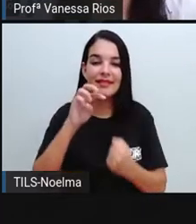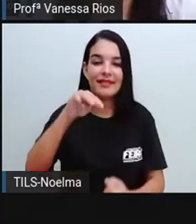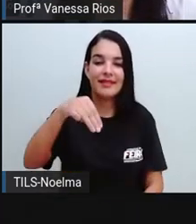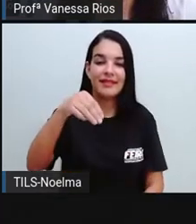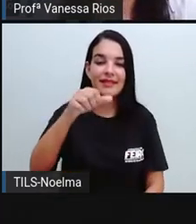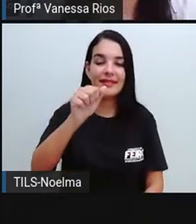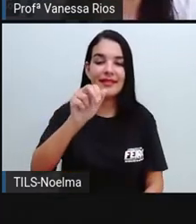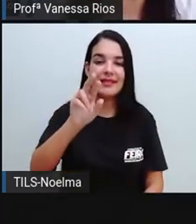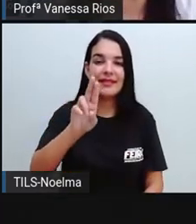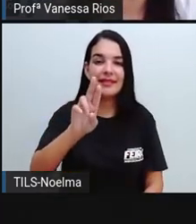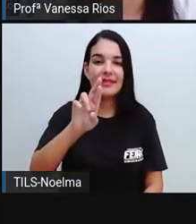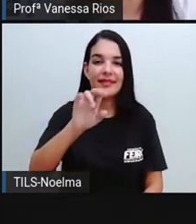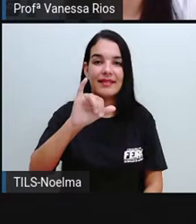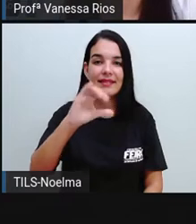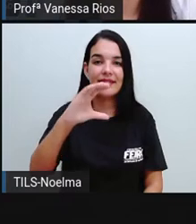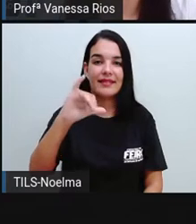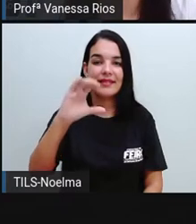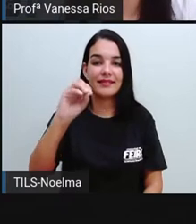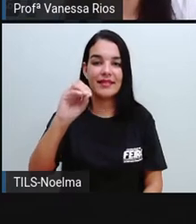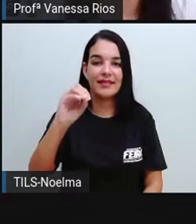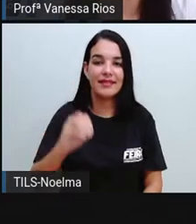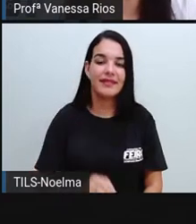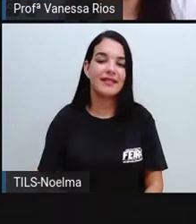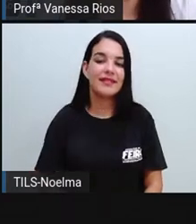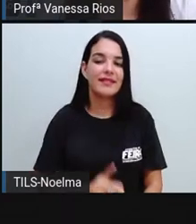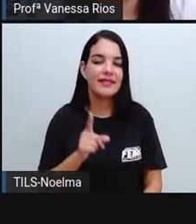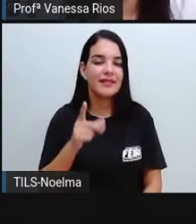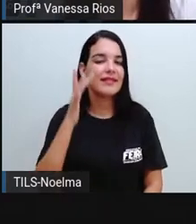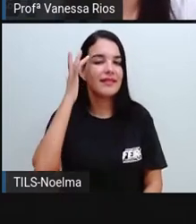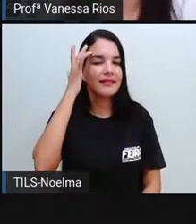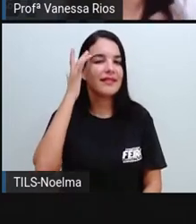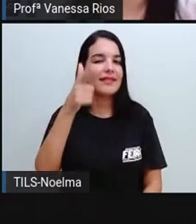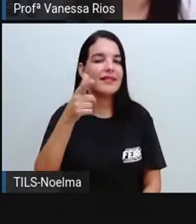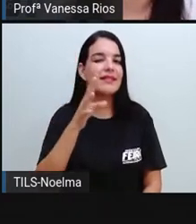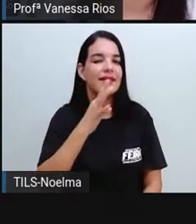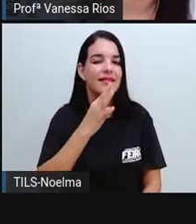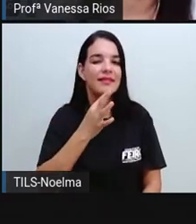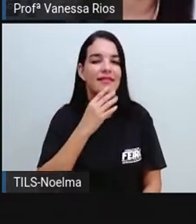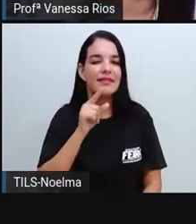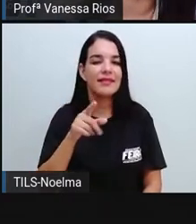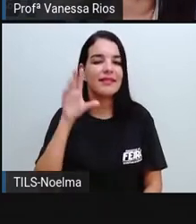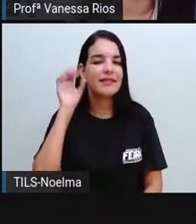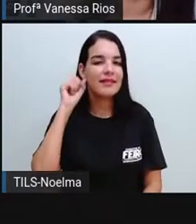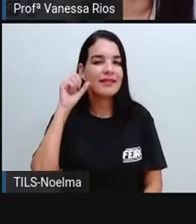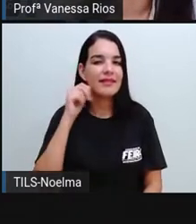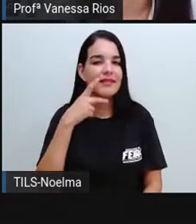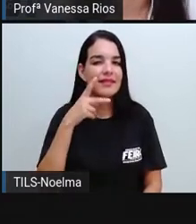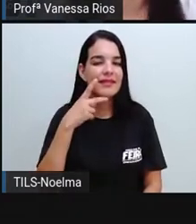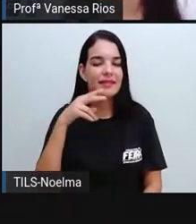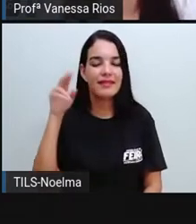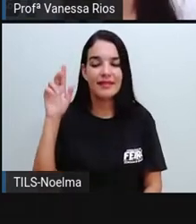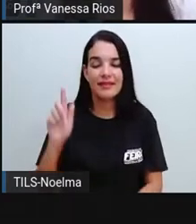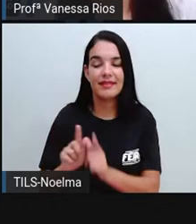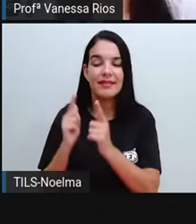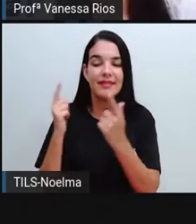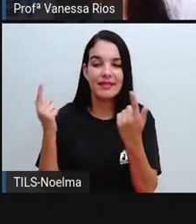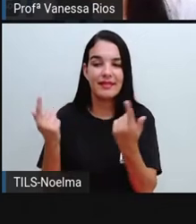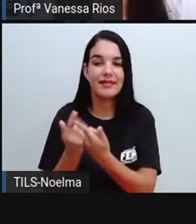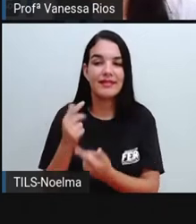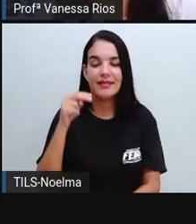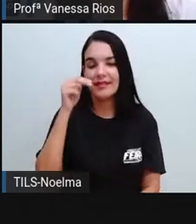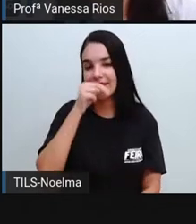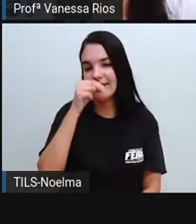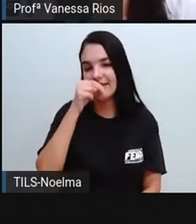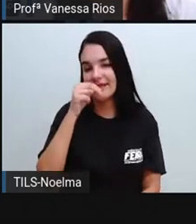Maurício de Souza. A Pró, acredito que vocês já tenham tanto ouvido falar da turma da Mônica quanto de